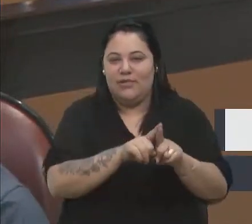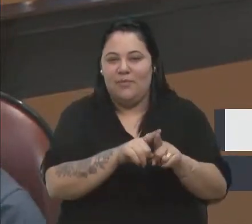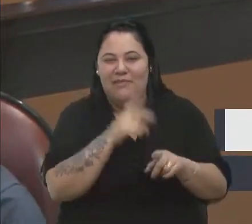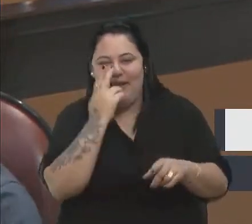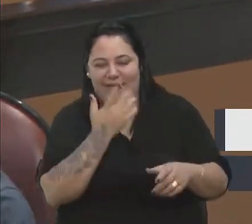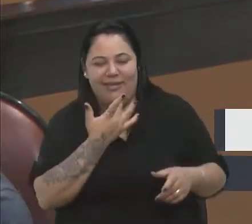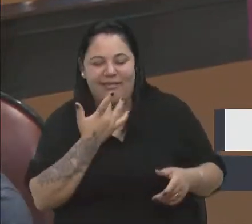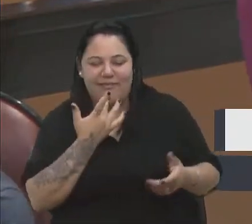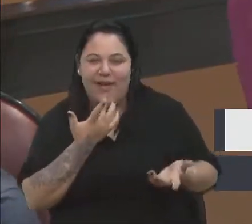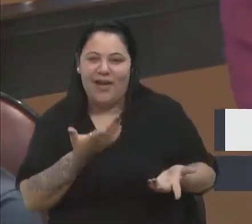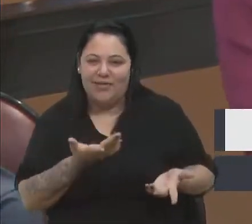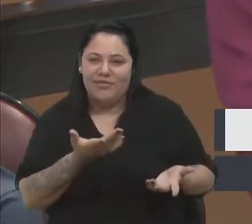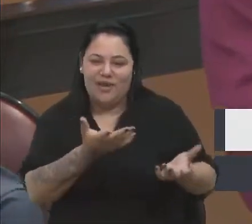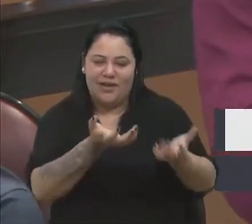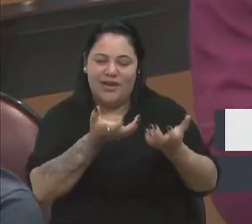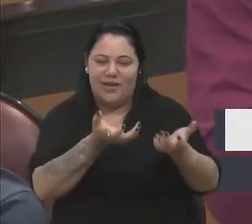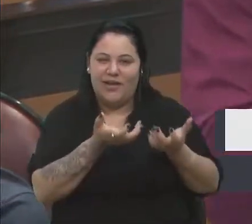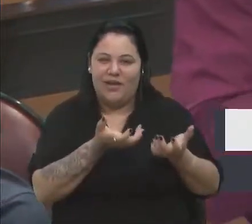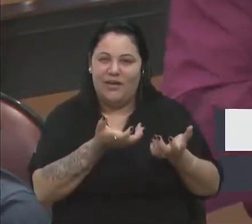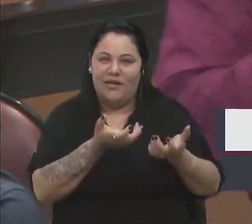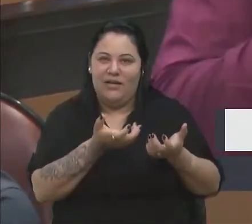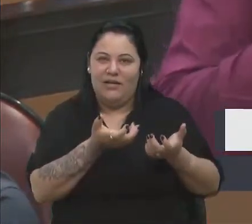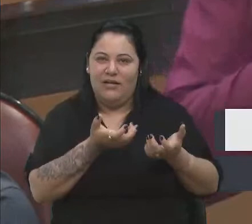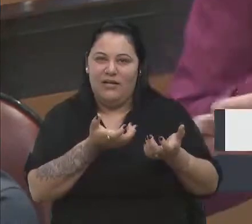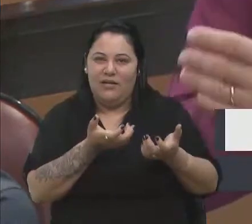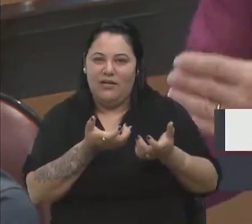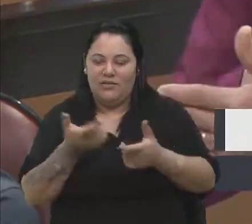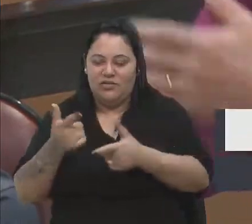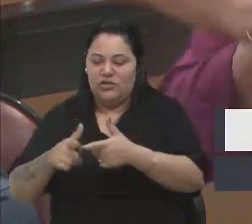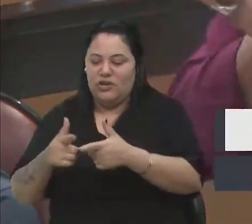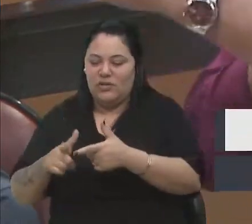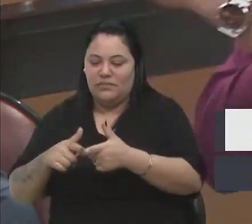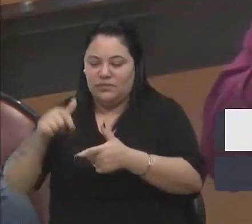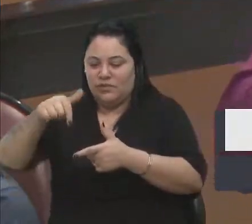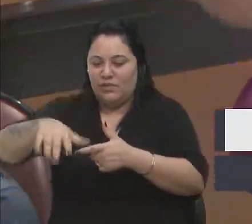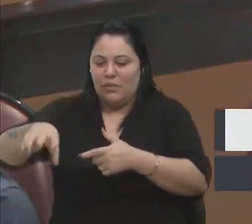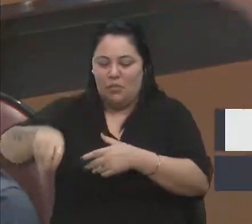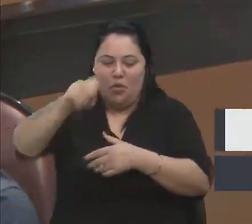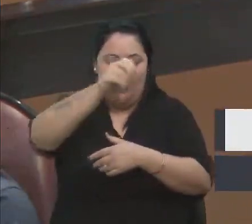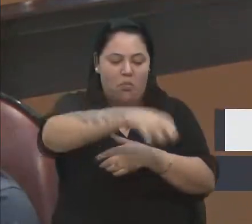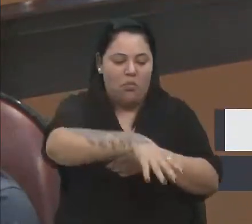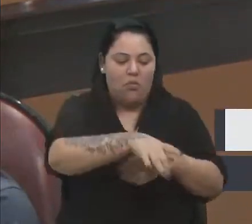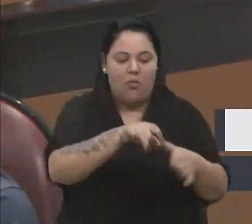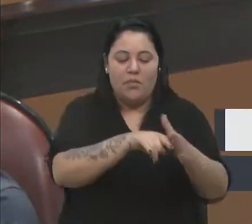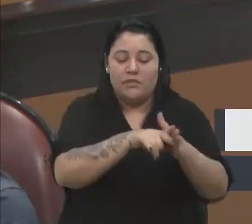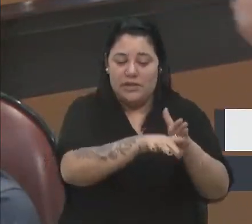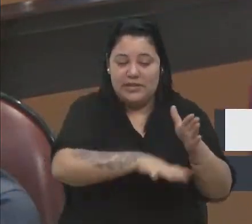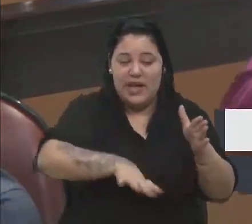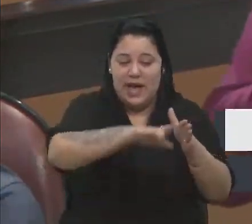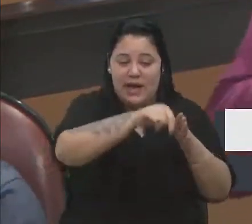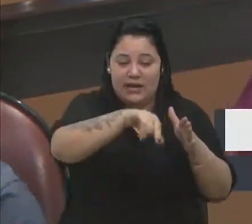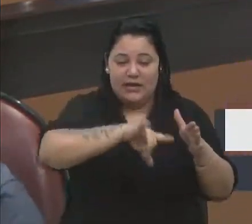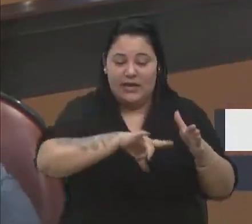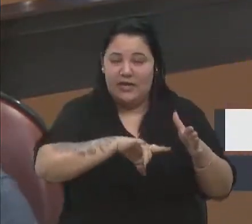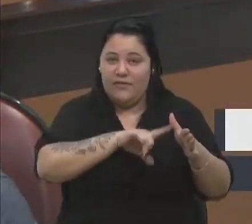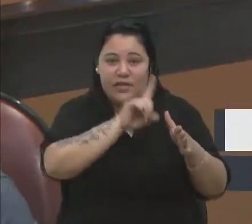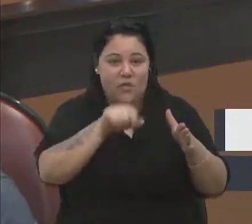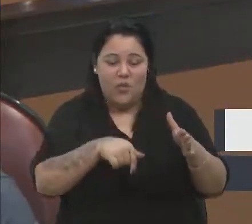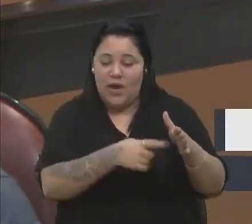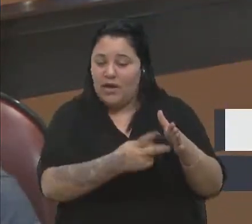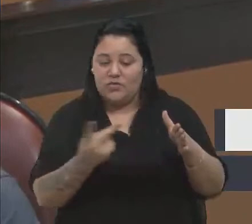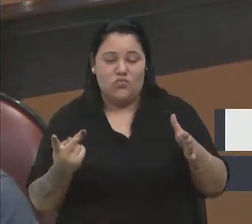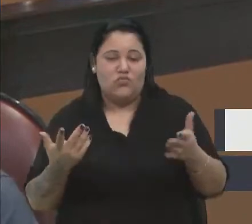querer tirar o problema. Outro, na pesquisa, área que deu o professor Zanquim, não é nenhuma dessas.